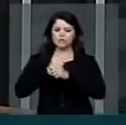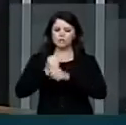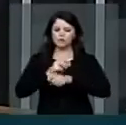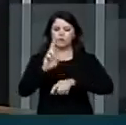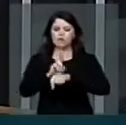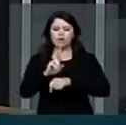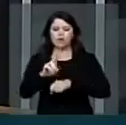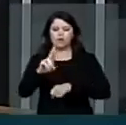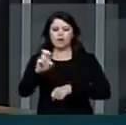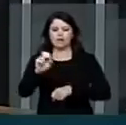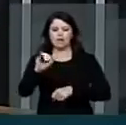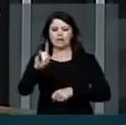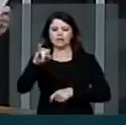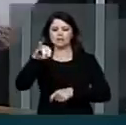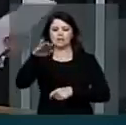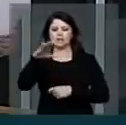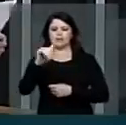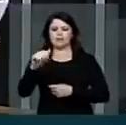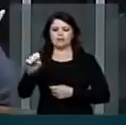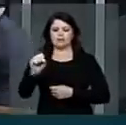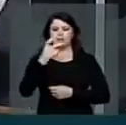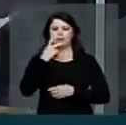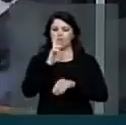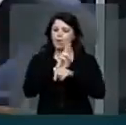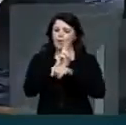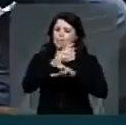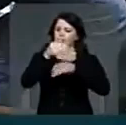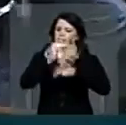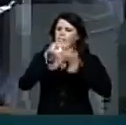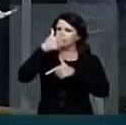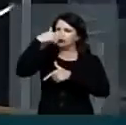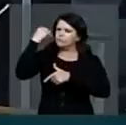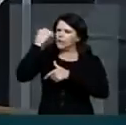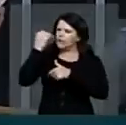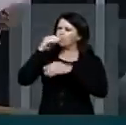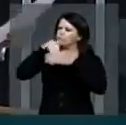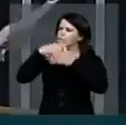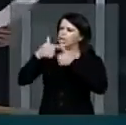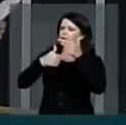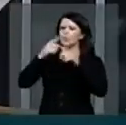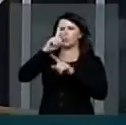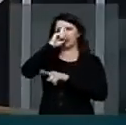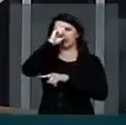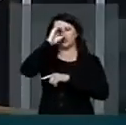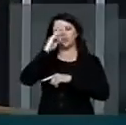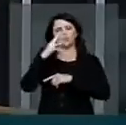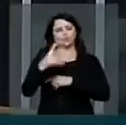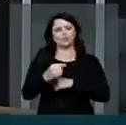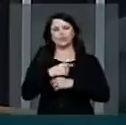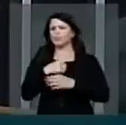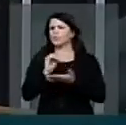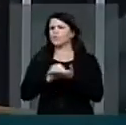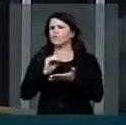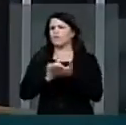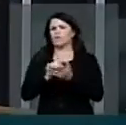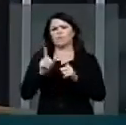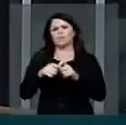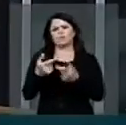de residência hospitalar. Não existe falta de médicos.